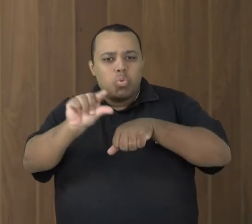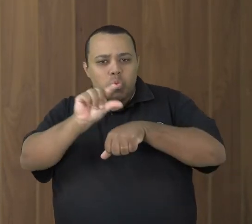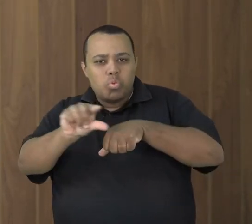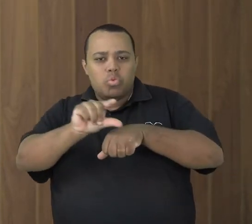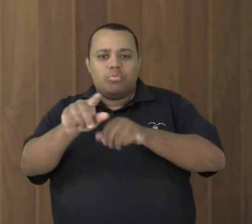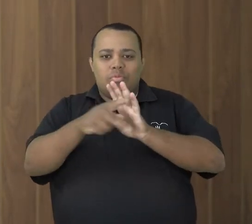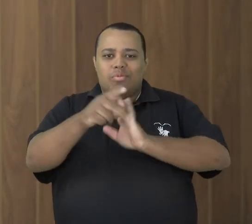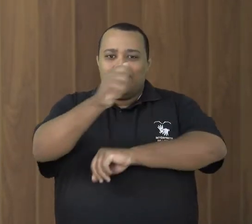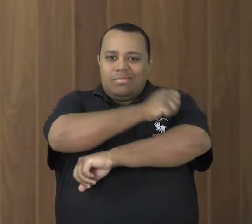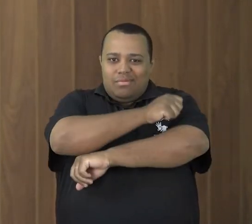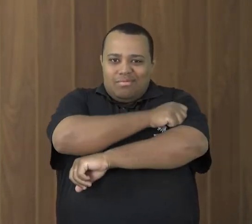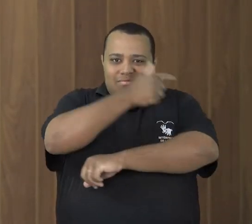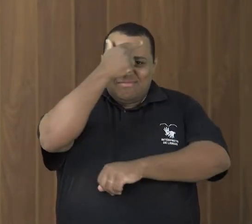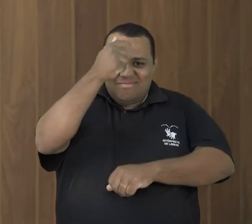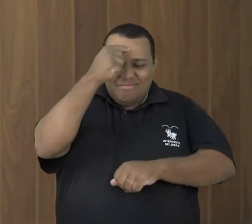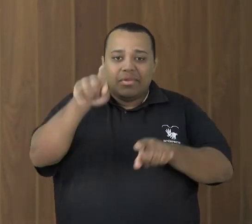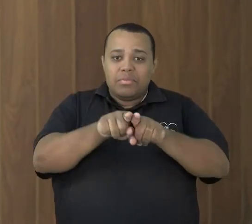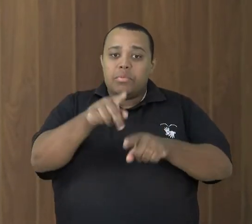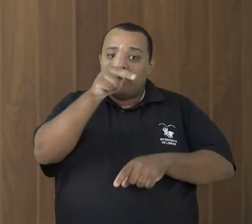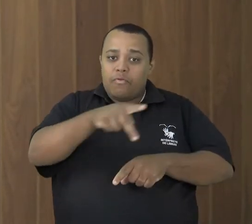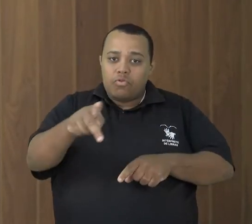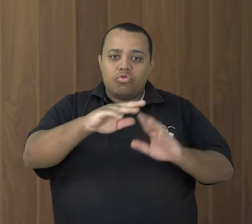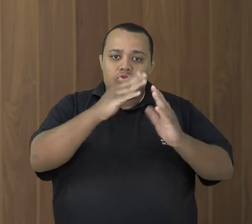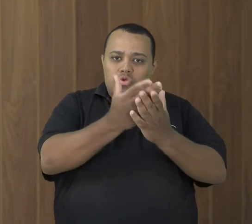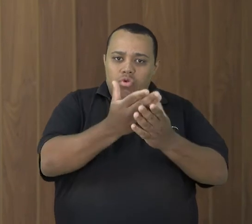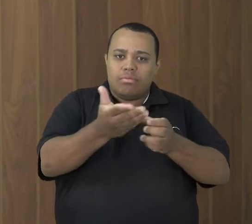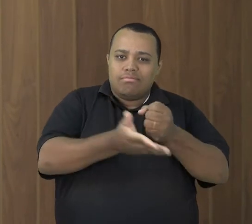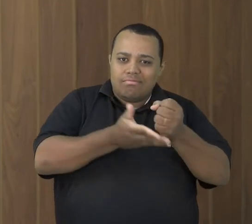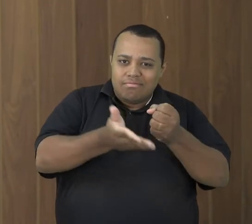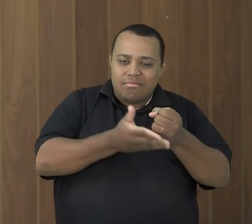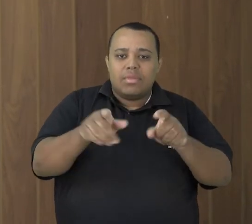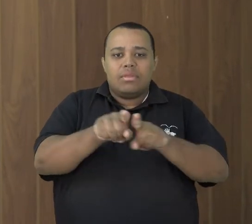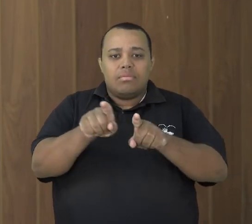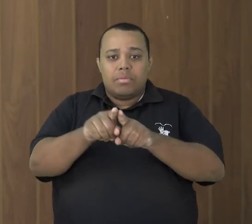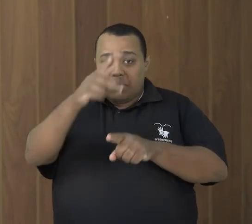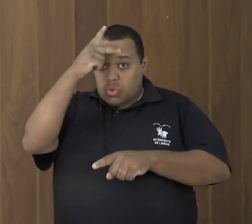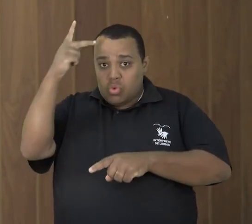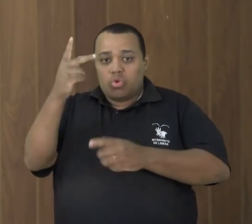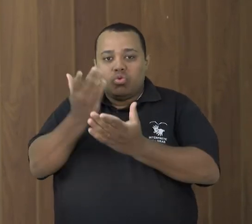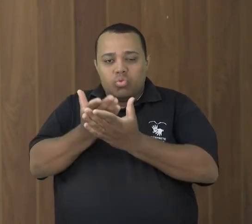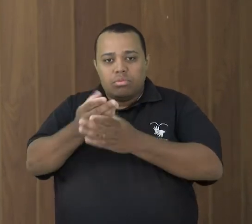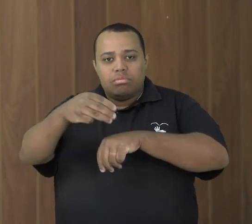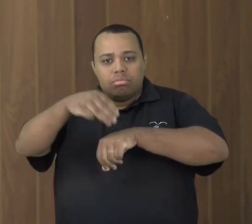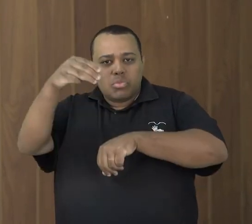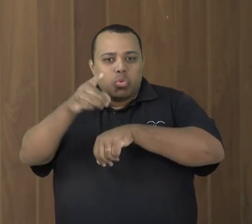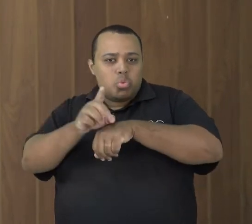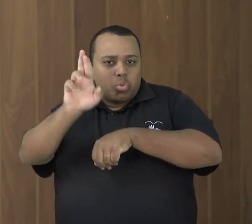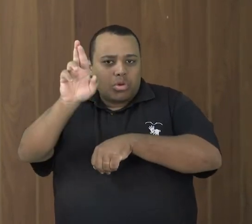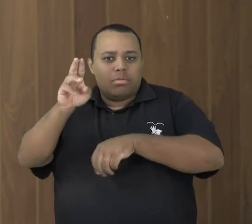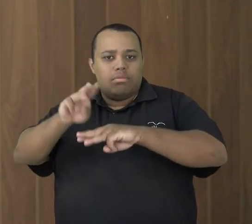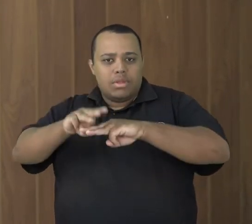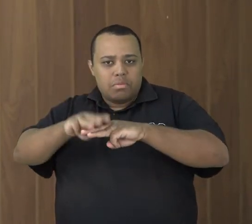estudantes de graduação, professores de ensino básico e superior e pós-graduandos que atuem na área de matemática ou em áreas